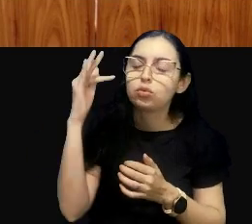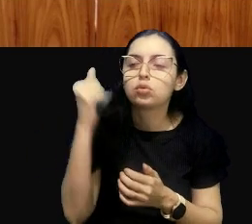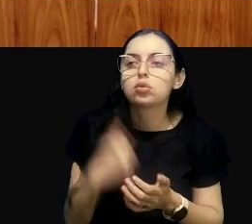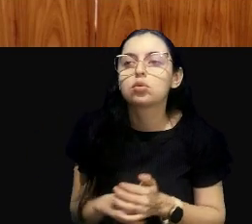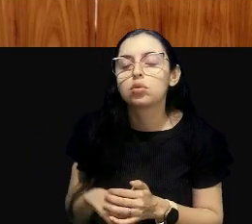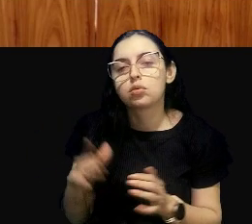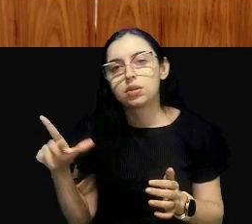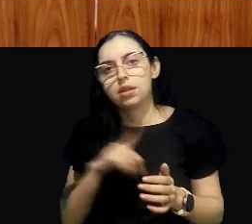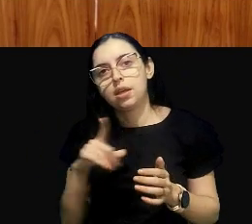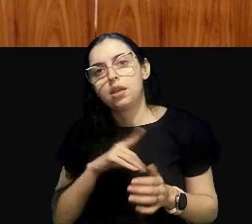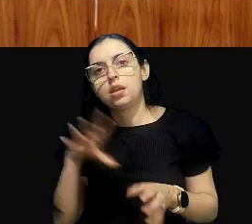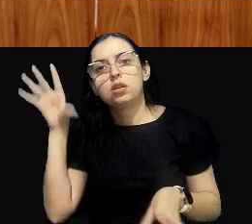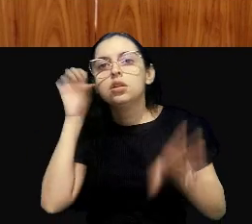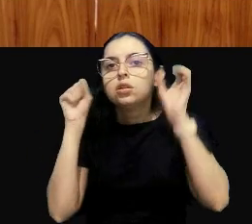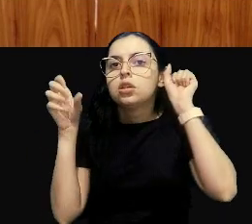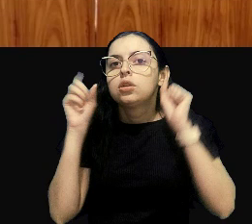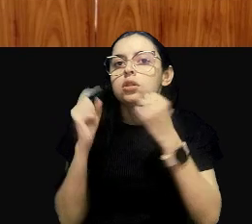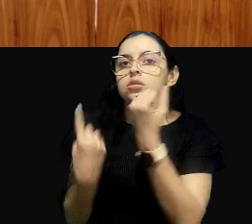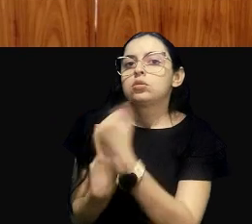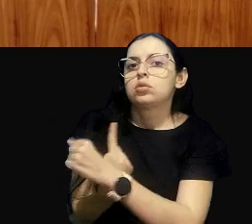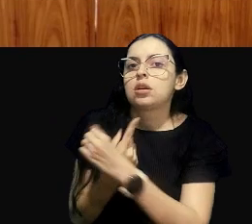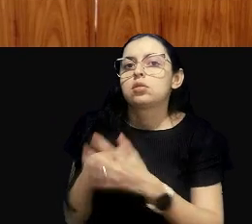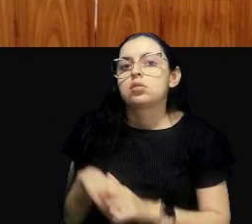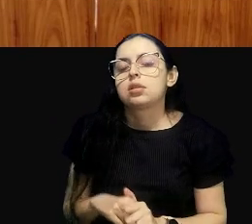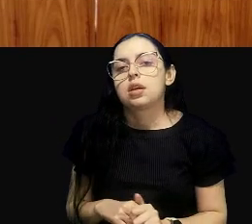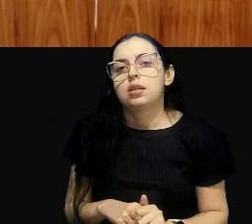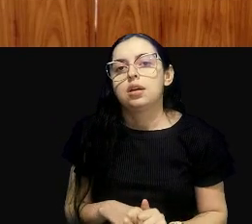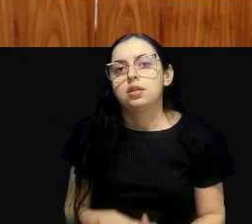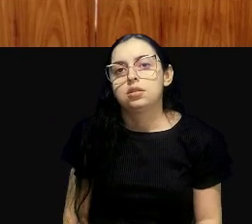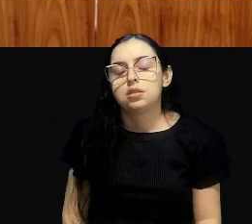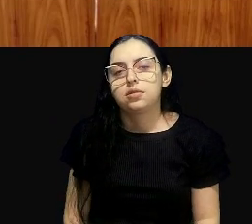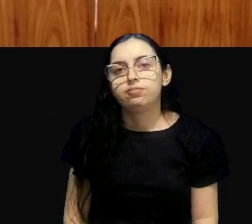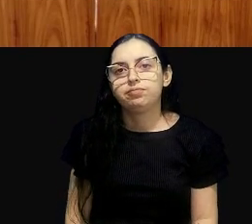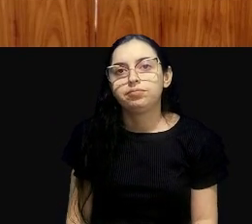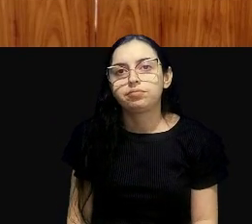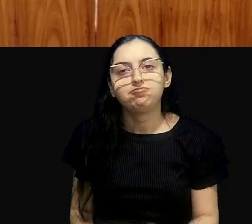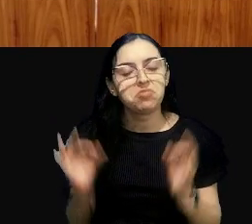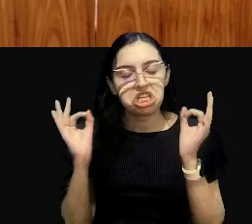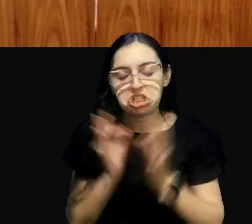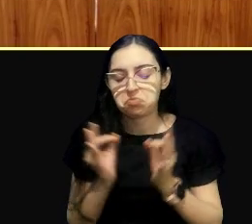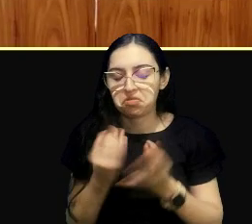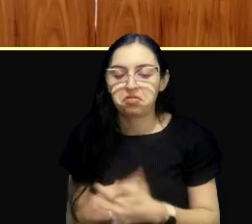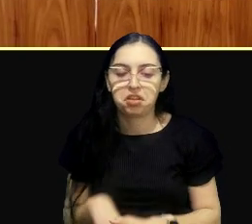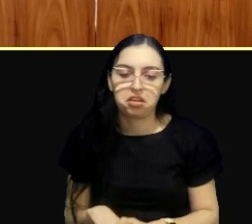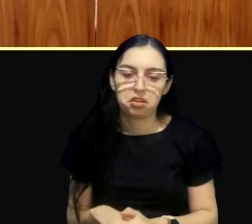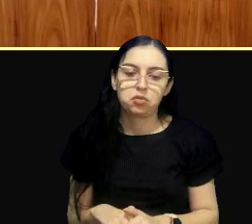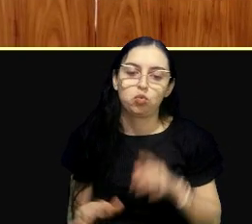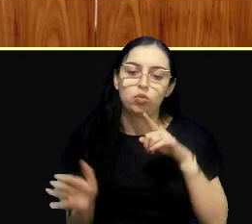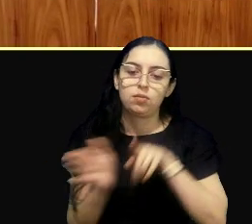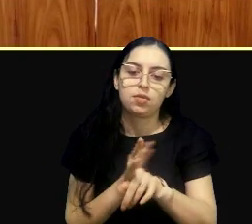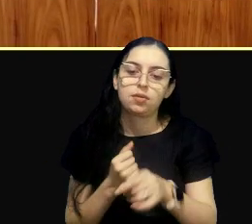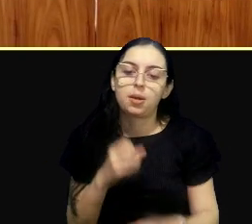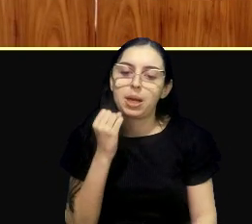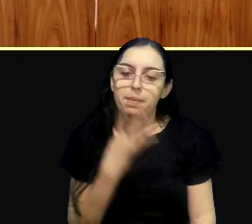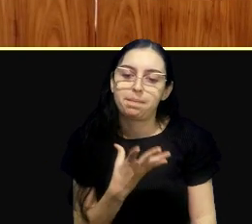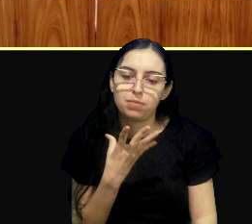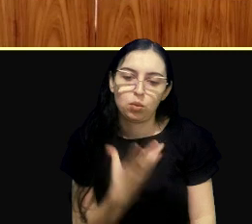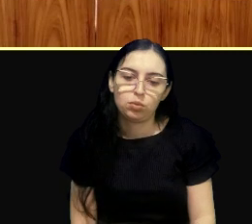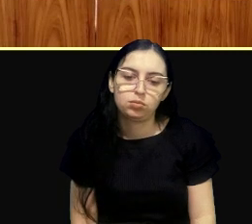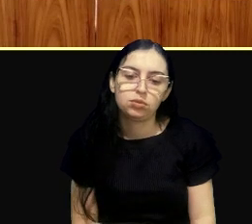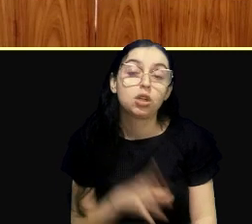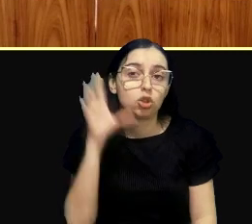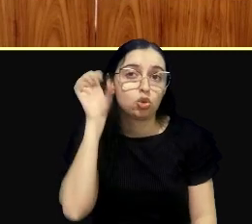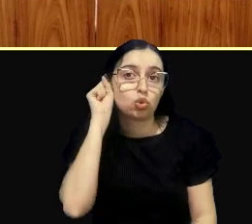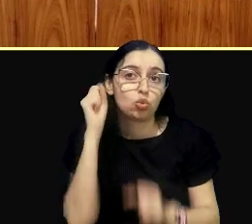escutar as demandas da sociedade em relação a isso também, então está perfeita a sua colocação. Nossa, muito bom, a escuta